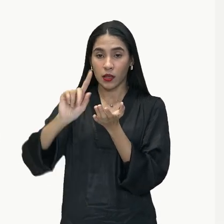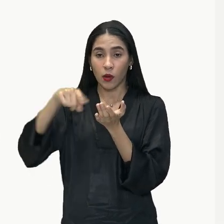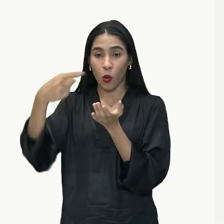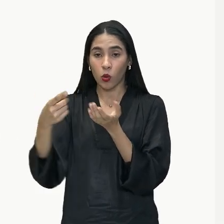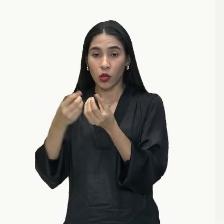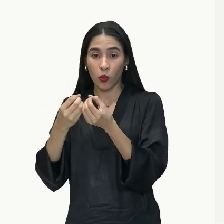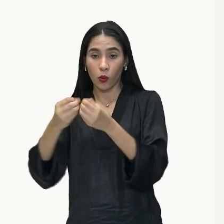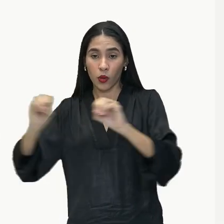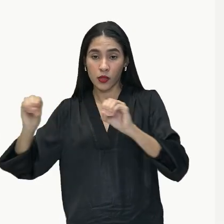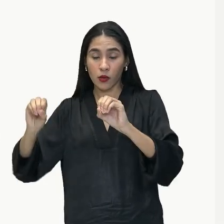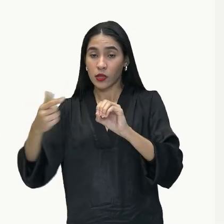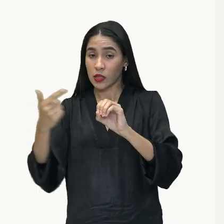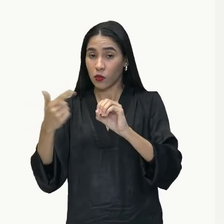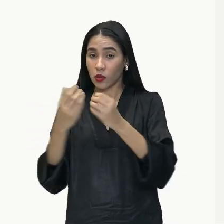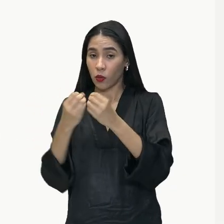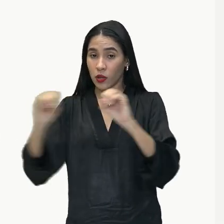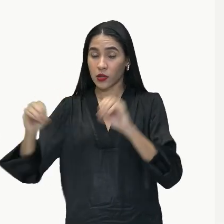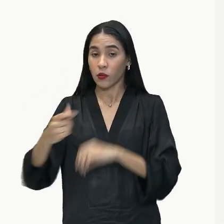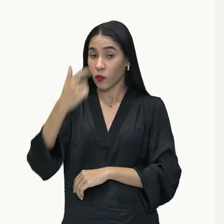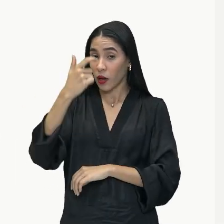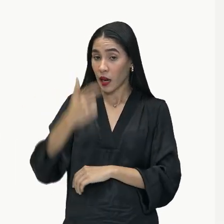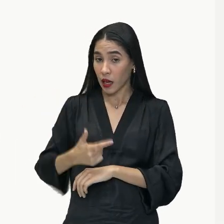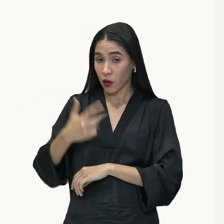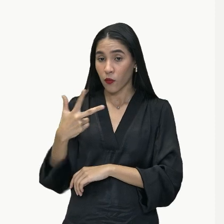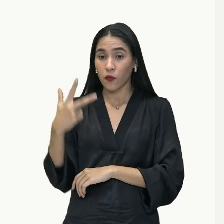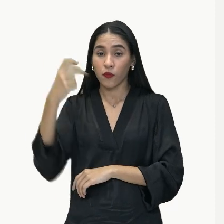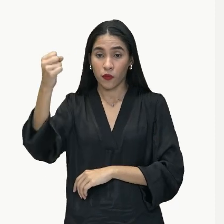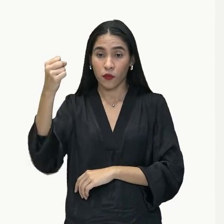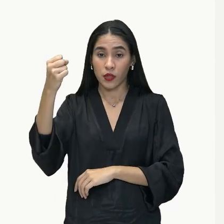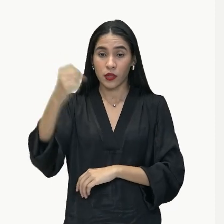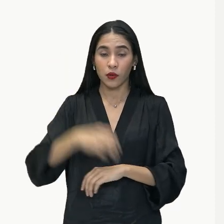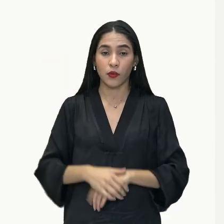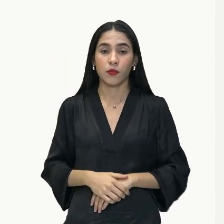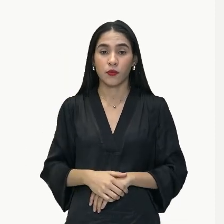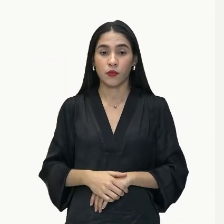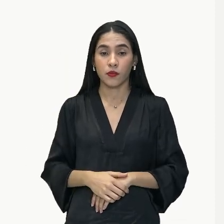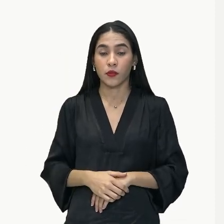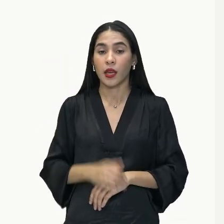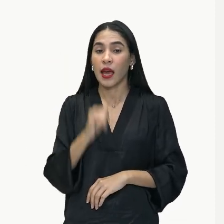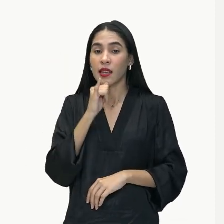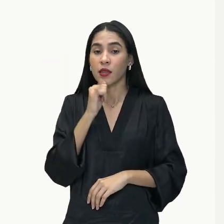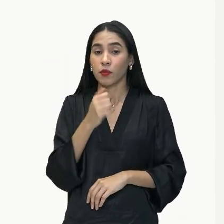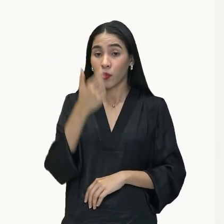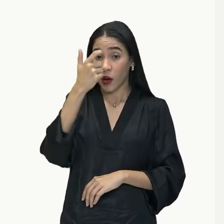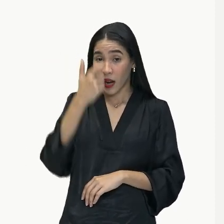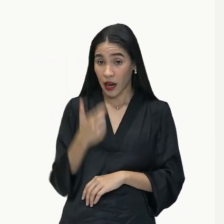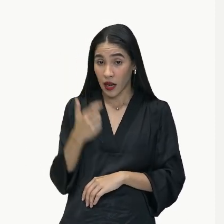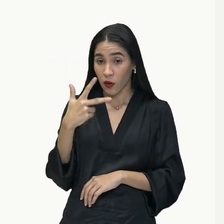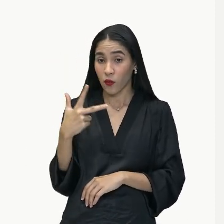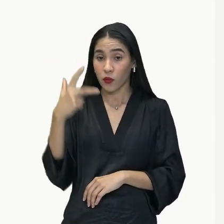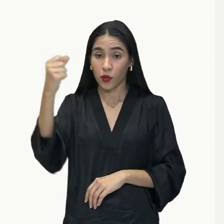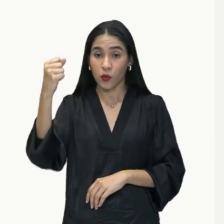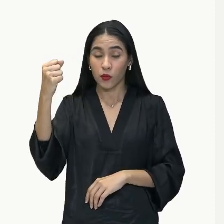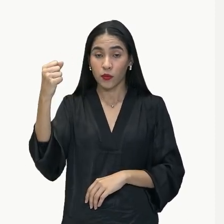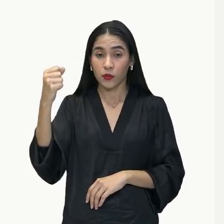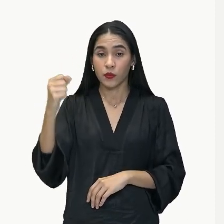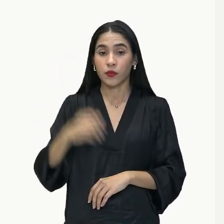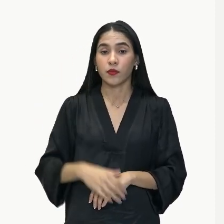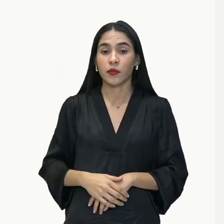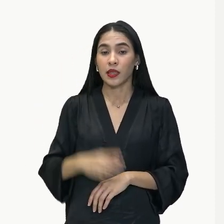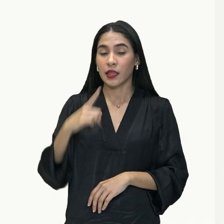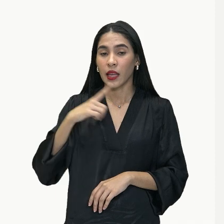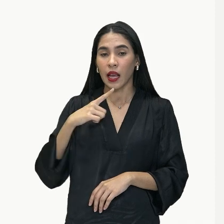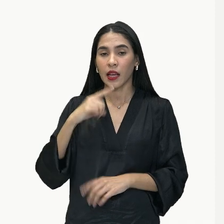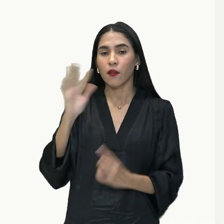oração, que eu sou um vitorioso. Observem, que eu sou um vitorioso, exerce aqui a função de